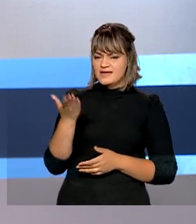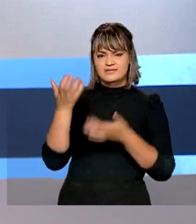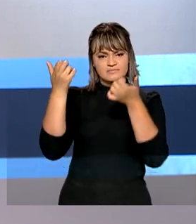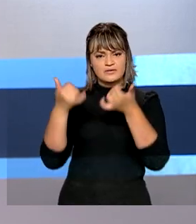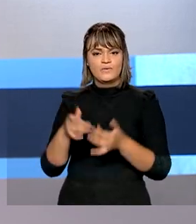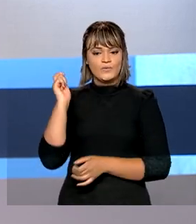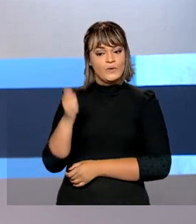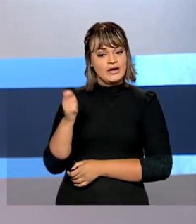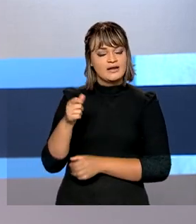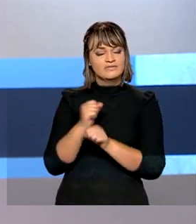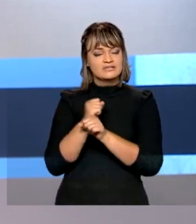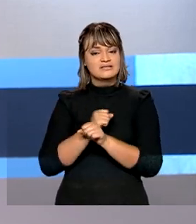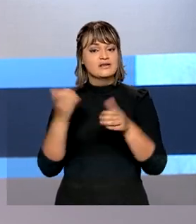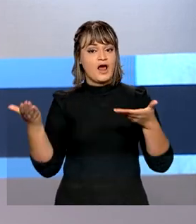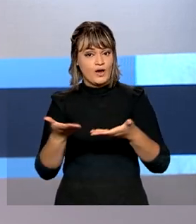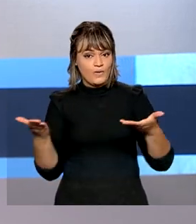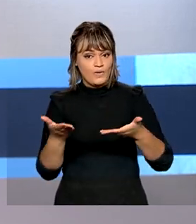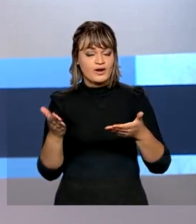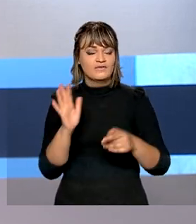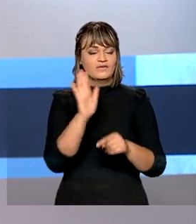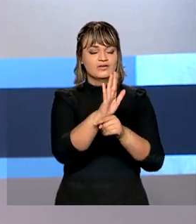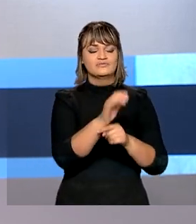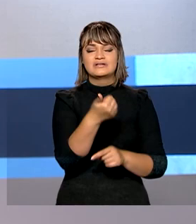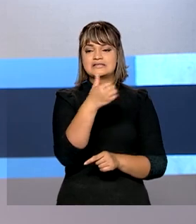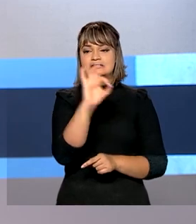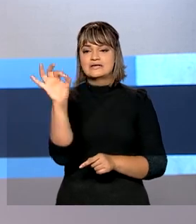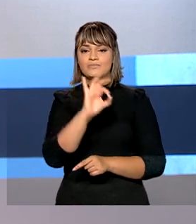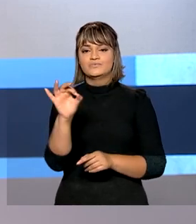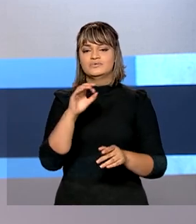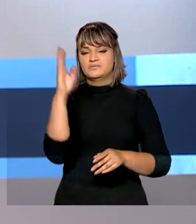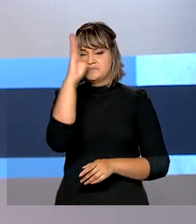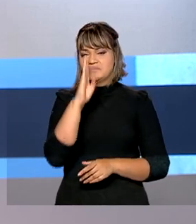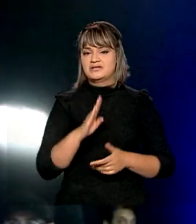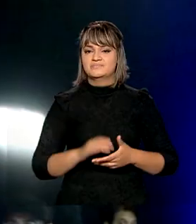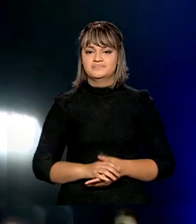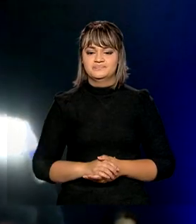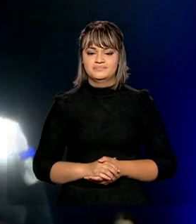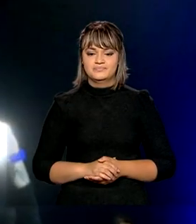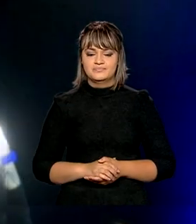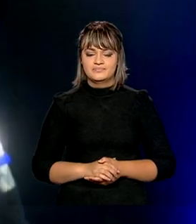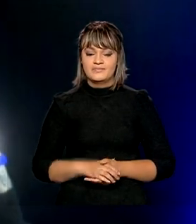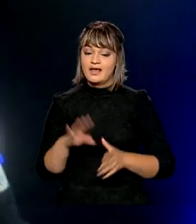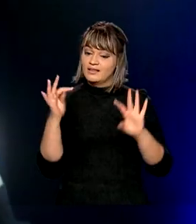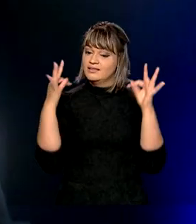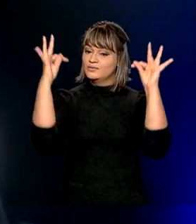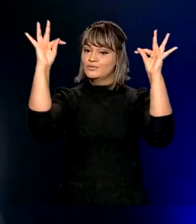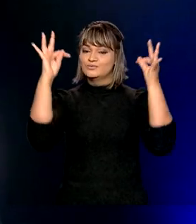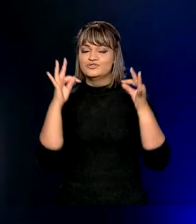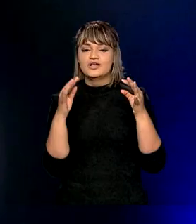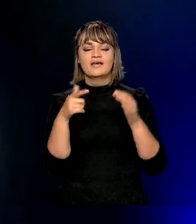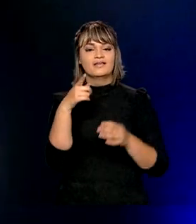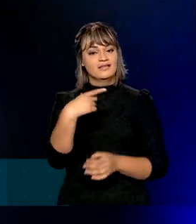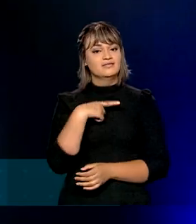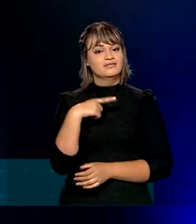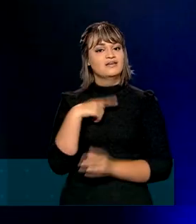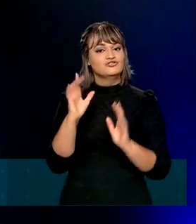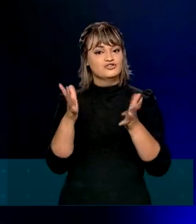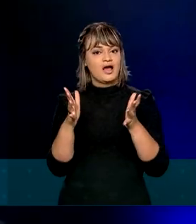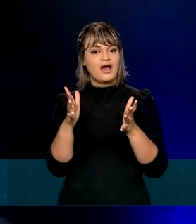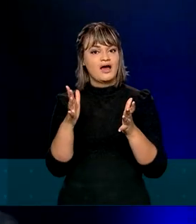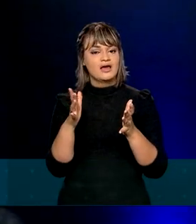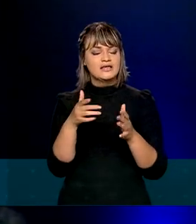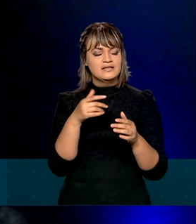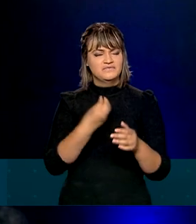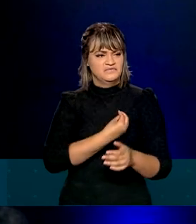este ano e vai levar a internet a 100% dos brasileiros. Tecnologias que já estão cada vez